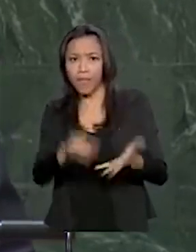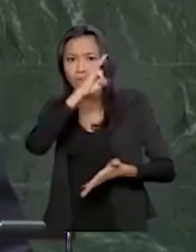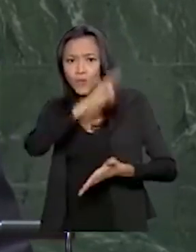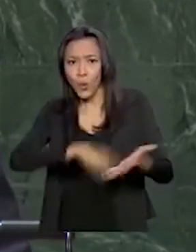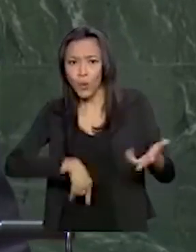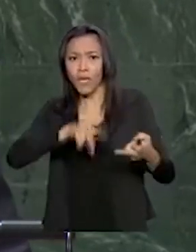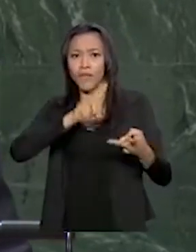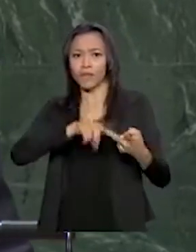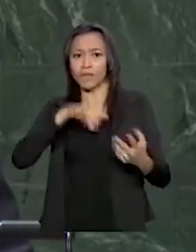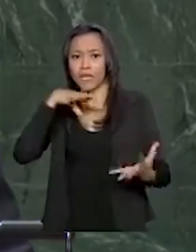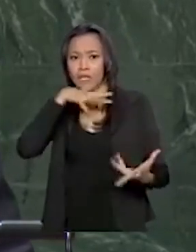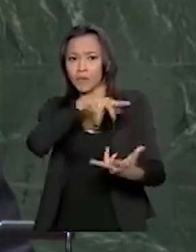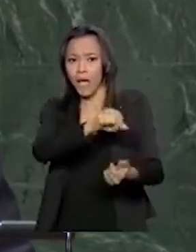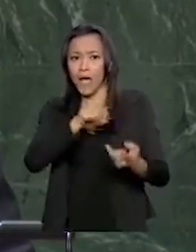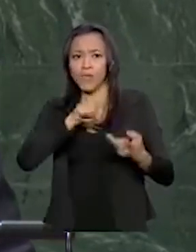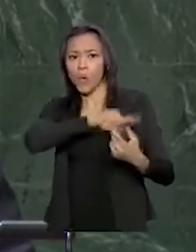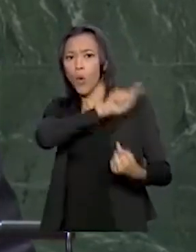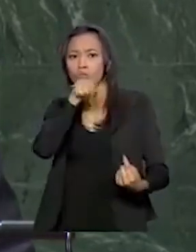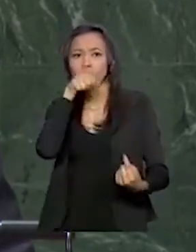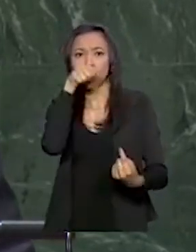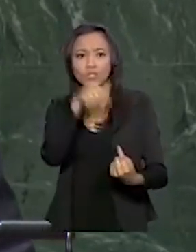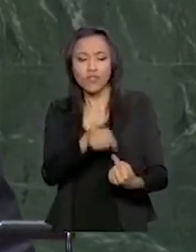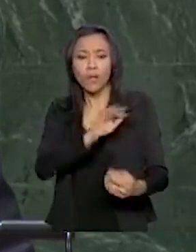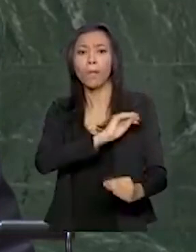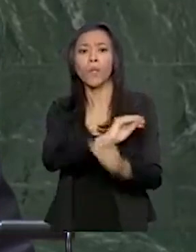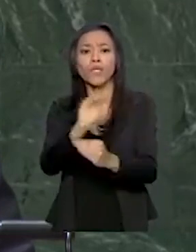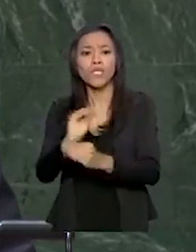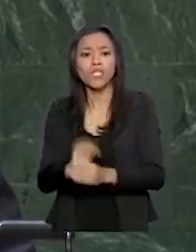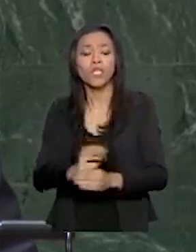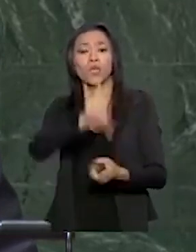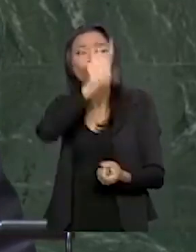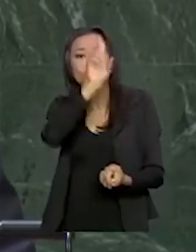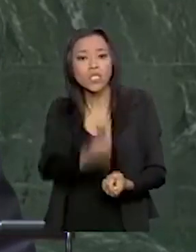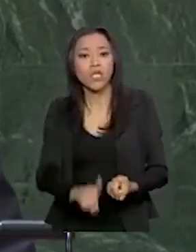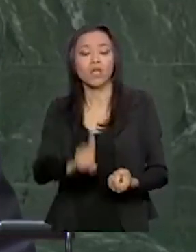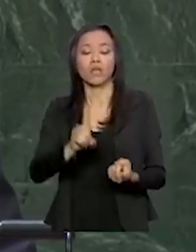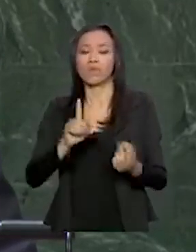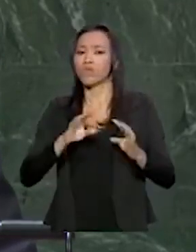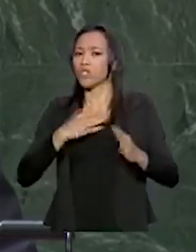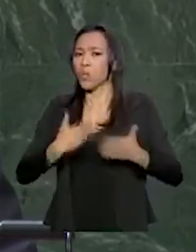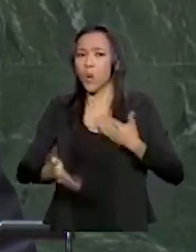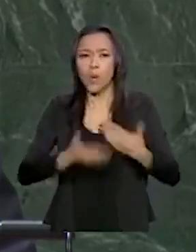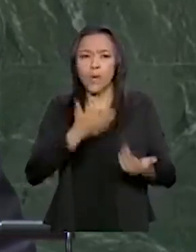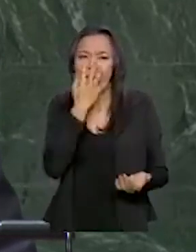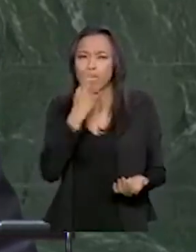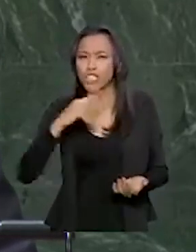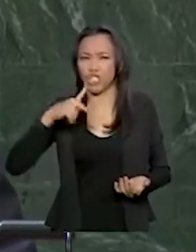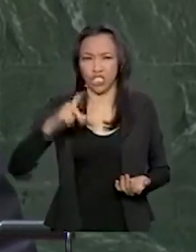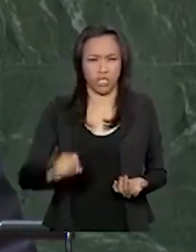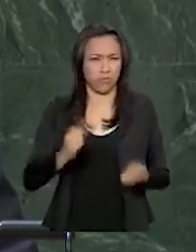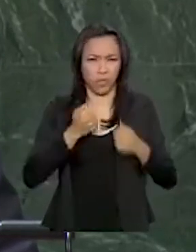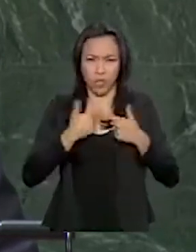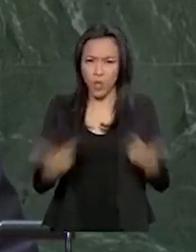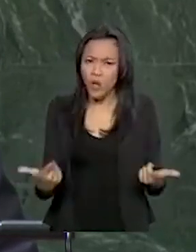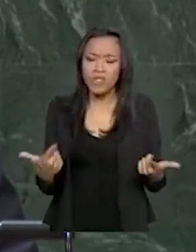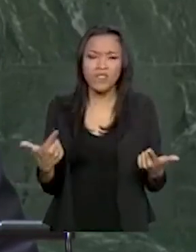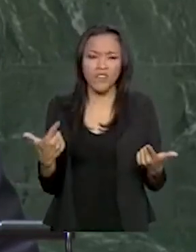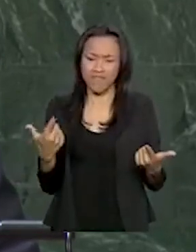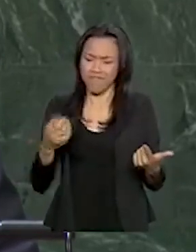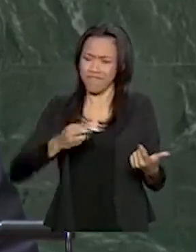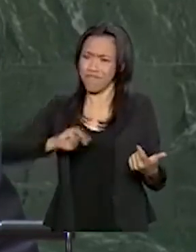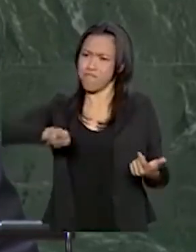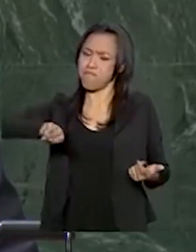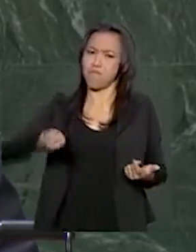organismos, com a finalidade de resguardar direitos de todo tipo e de toda sorte, ainda haja milhões de